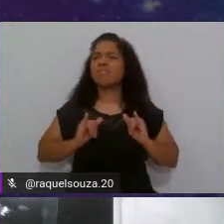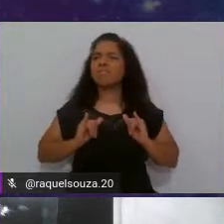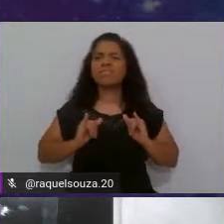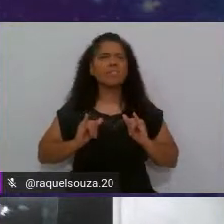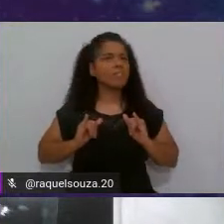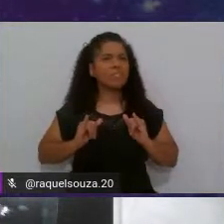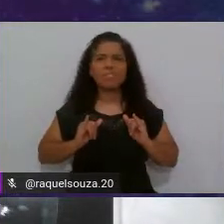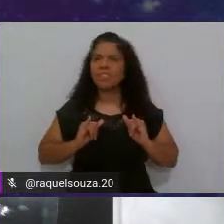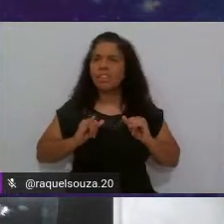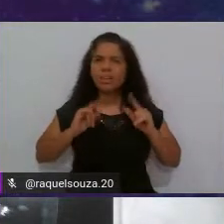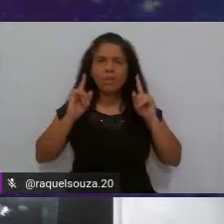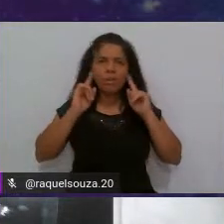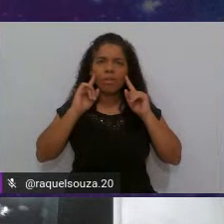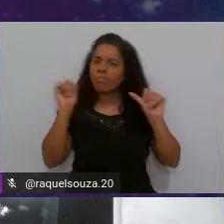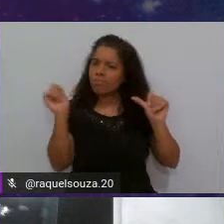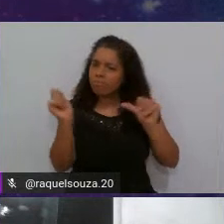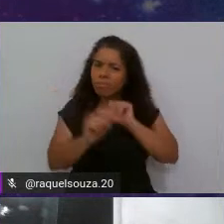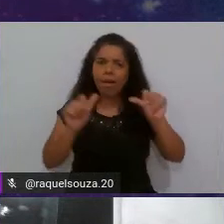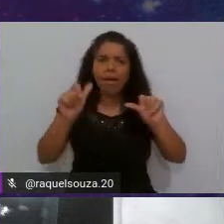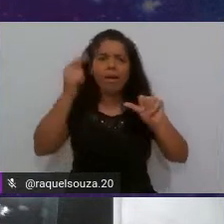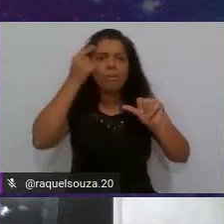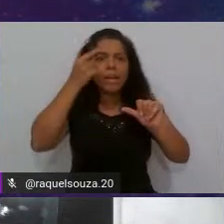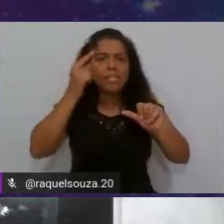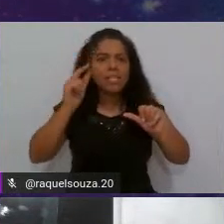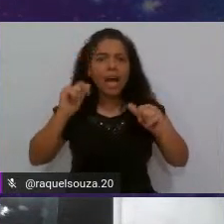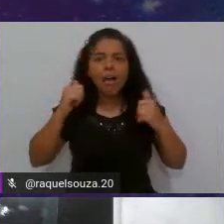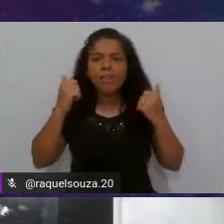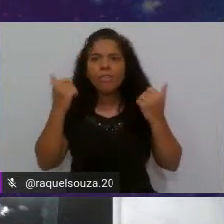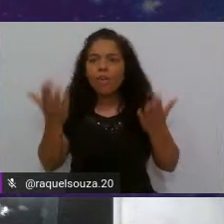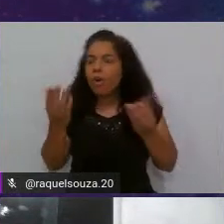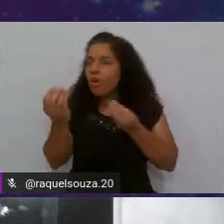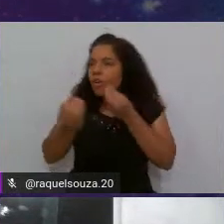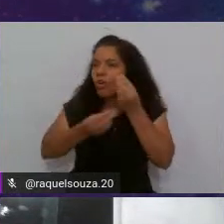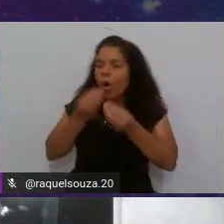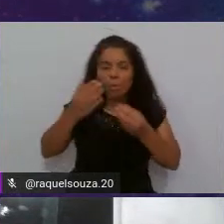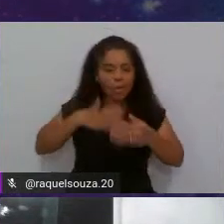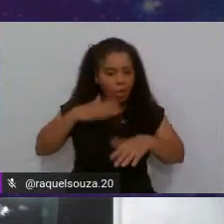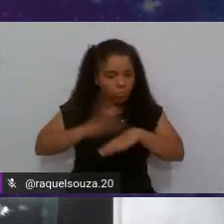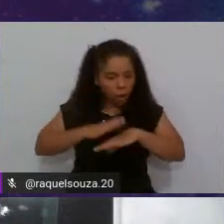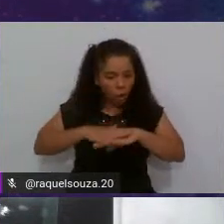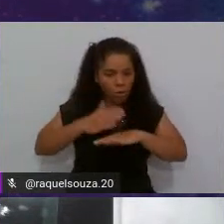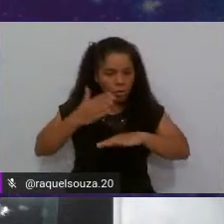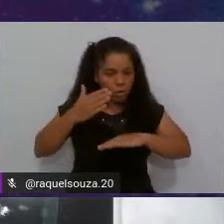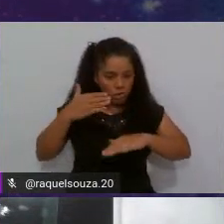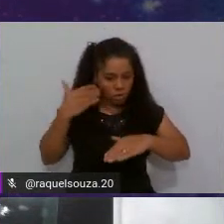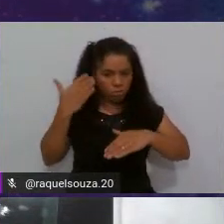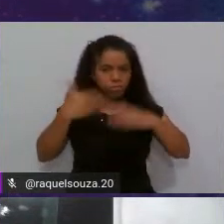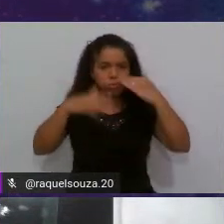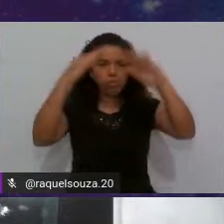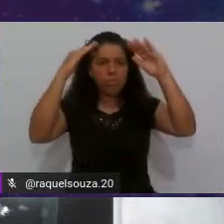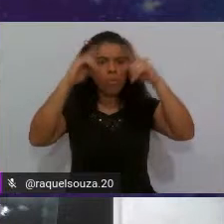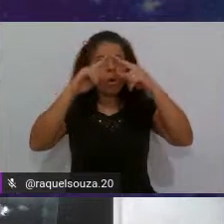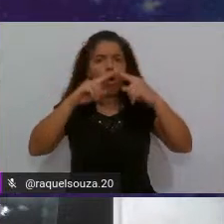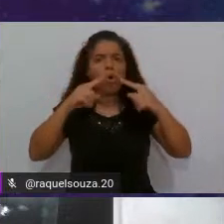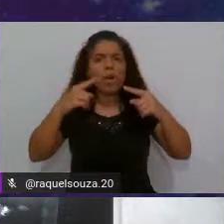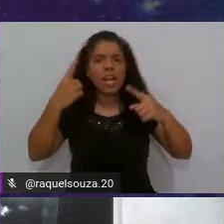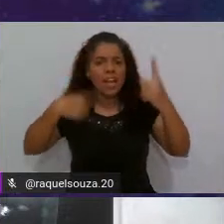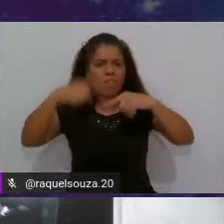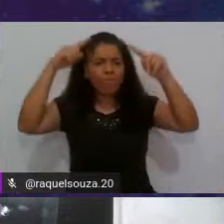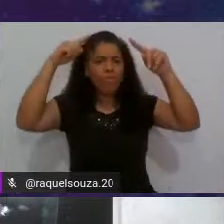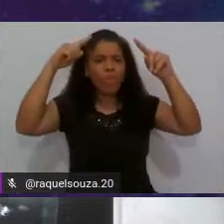pensar fora da caixa, pensar o que que eu poderia evoluir como profissional, e assim,